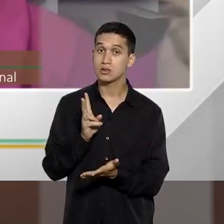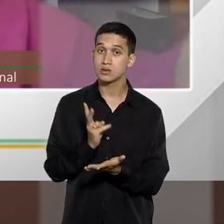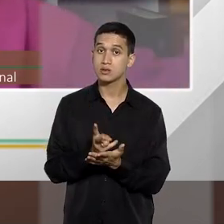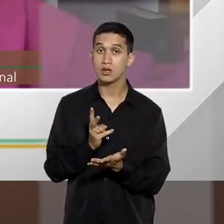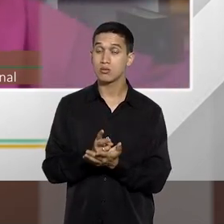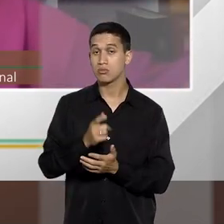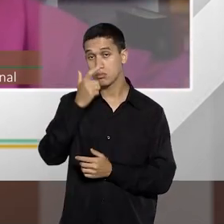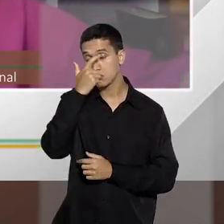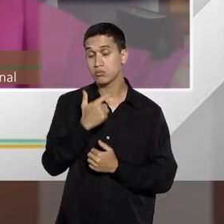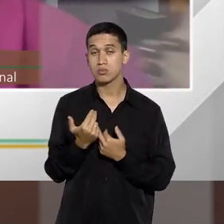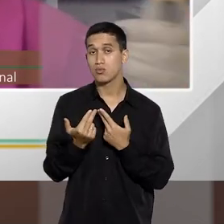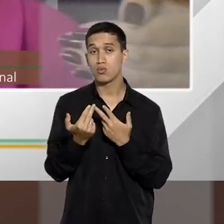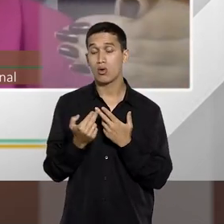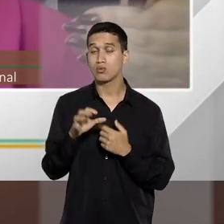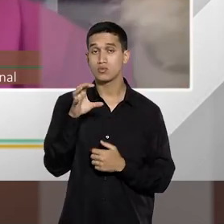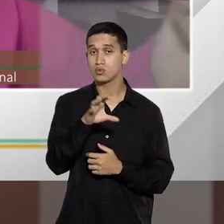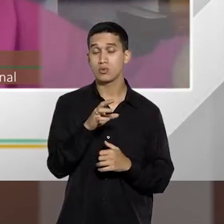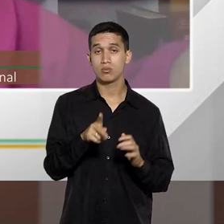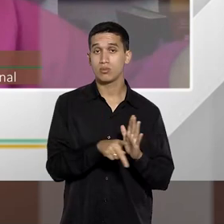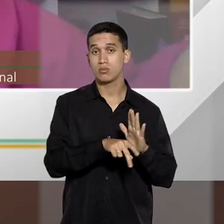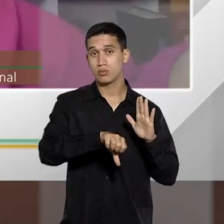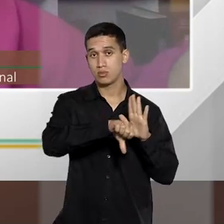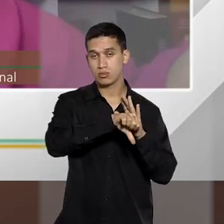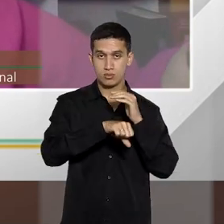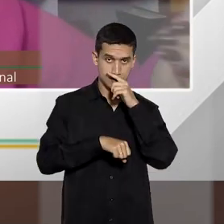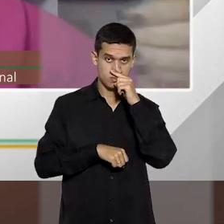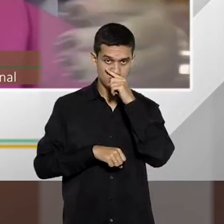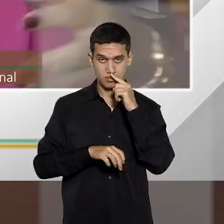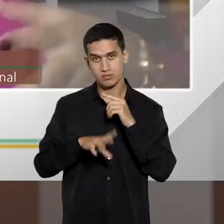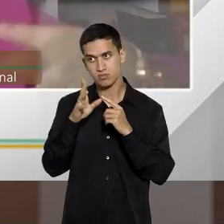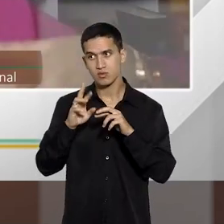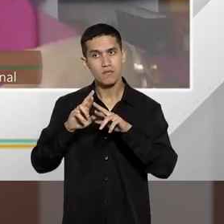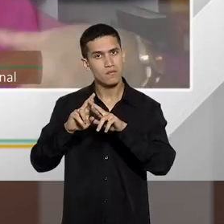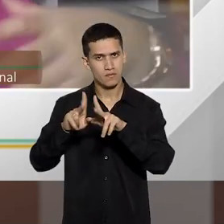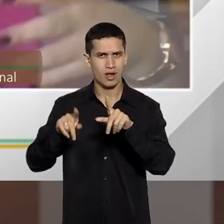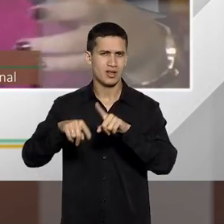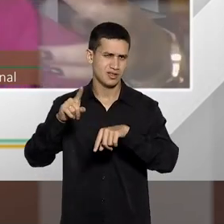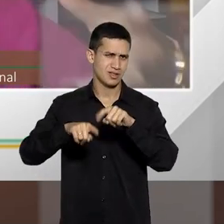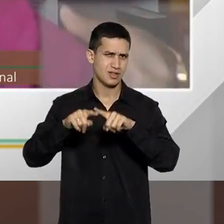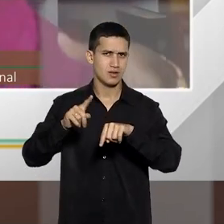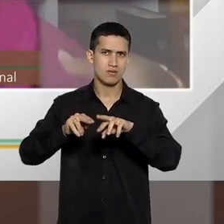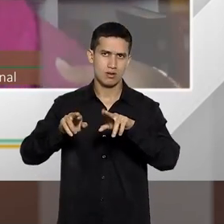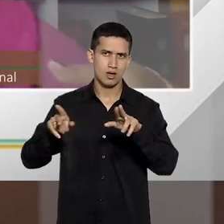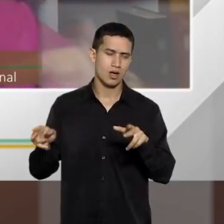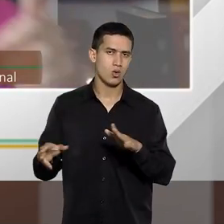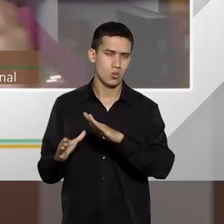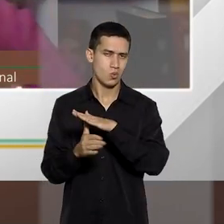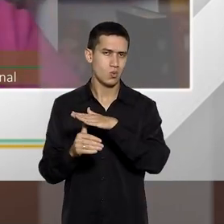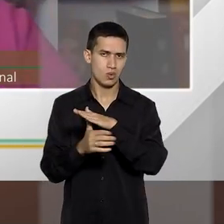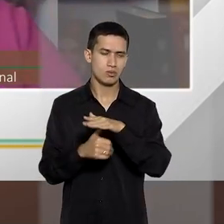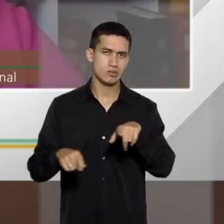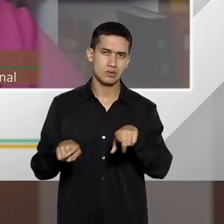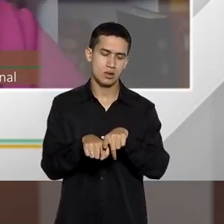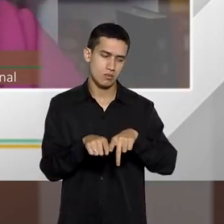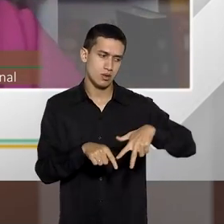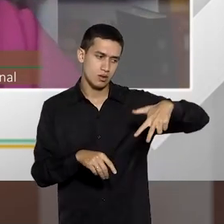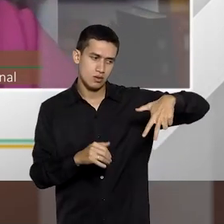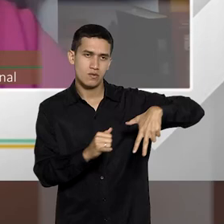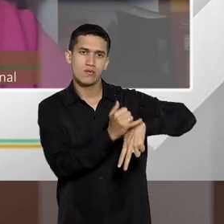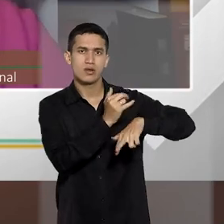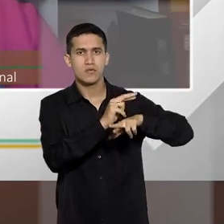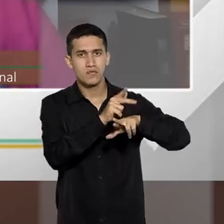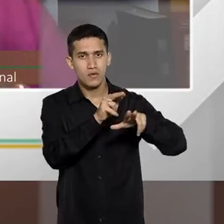de um mesmo tipo penal. Mas objetos distintos? Objetos distintos, vítimas distintas, ações